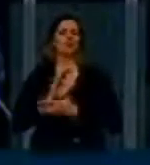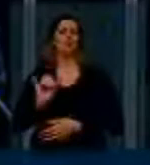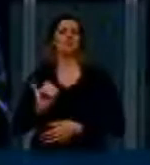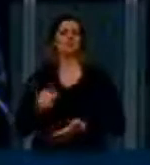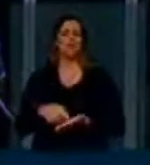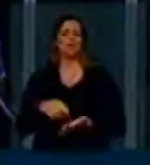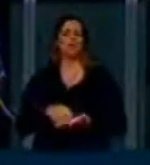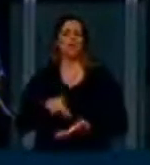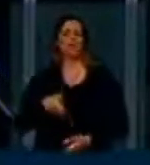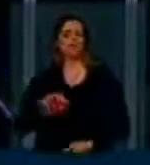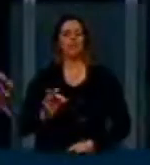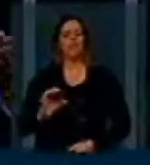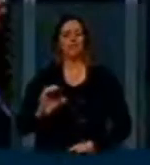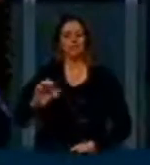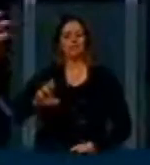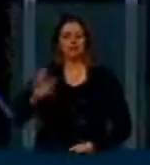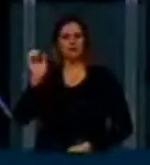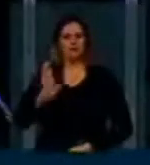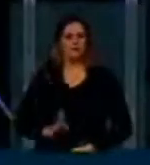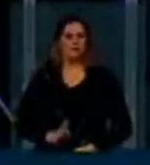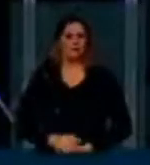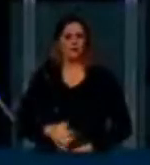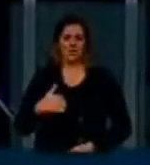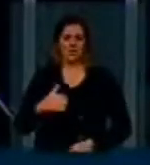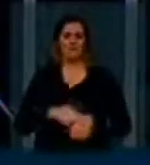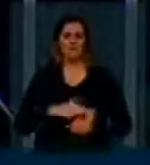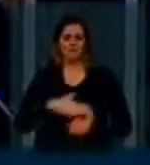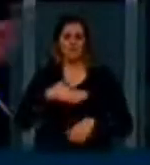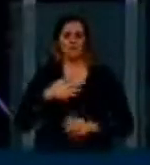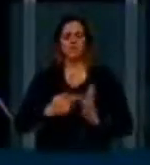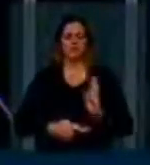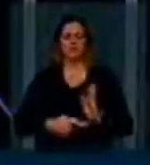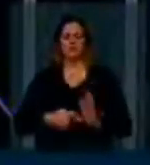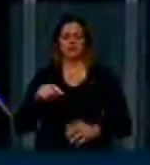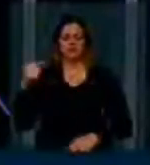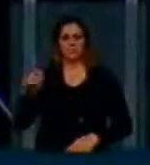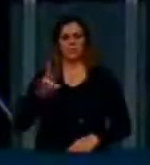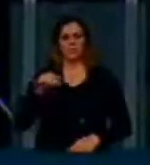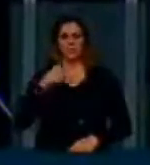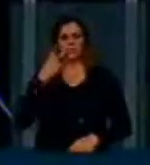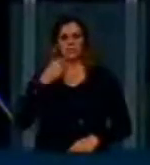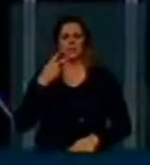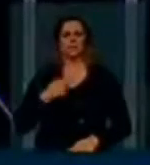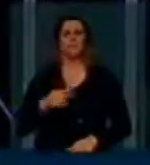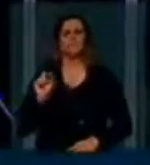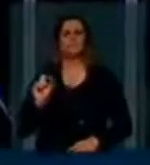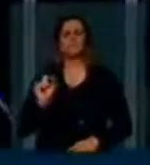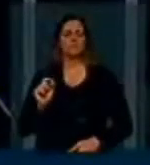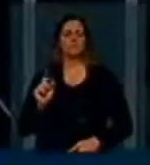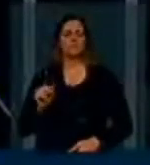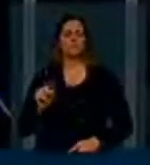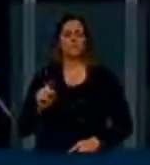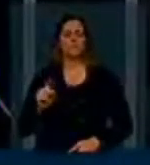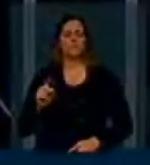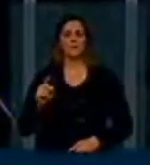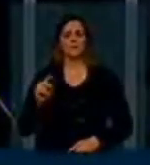Brasil. Eu sou autor de um projeto, o deputado relator vai falar aqui também sobre esse projeto, que é relator do meu projeto